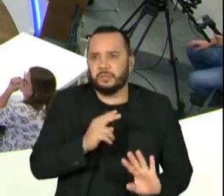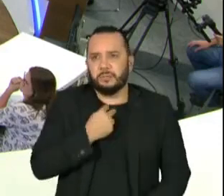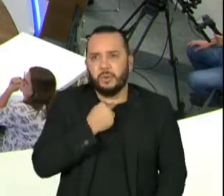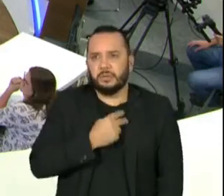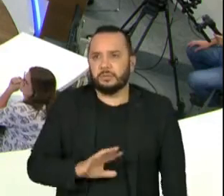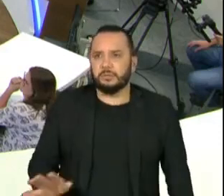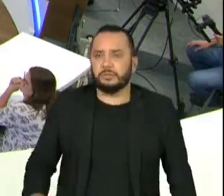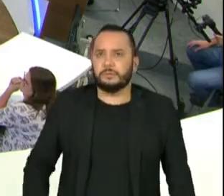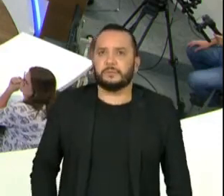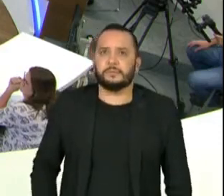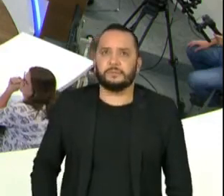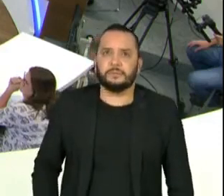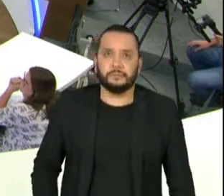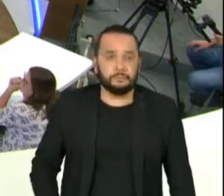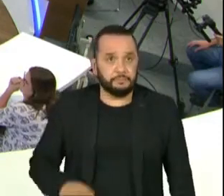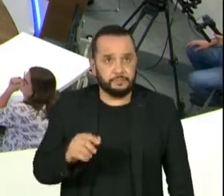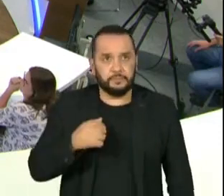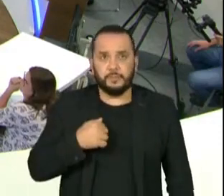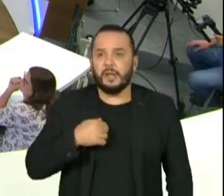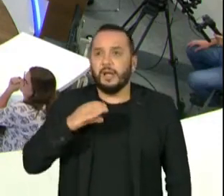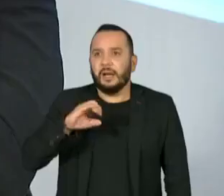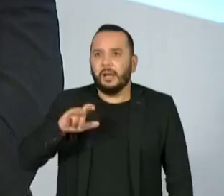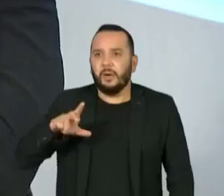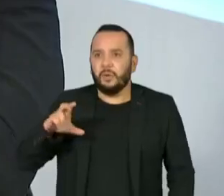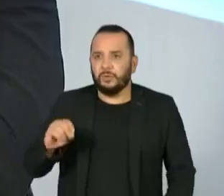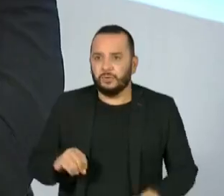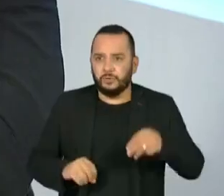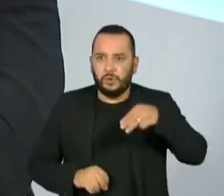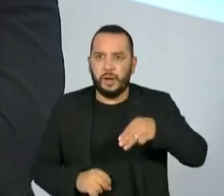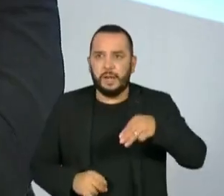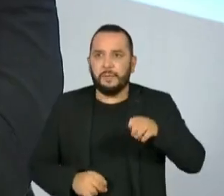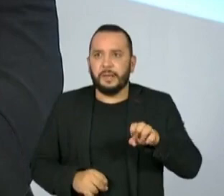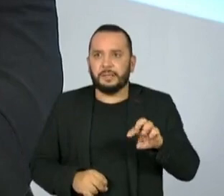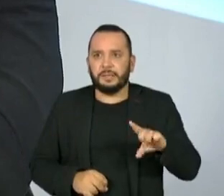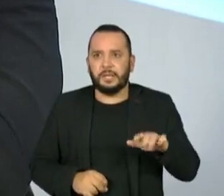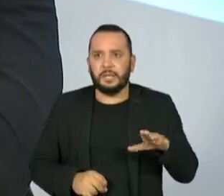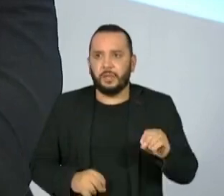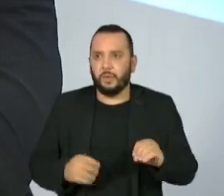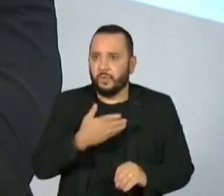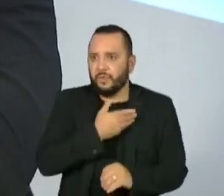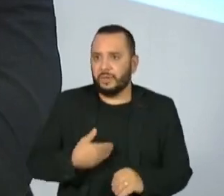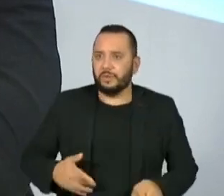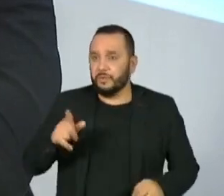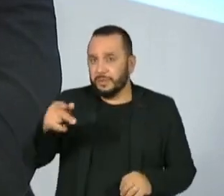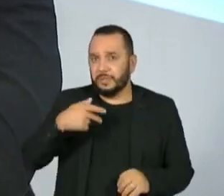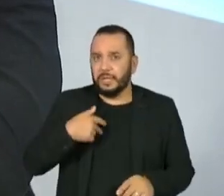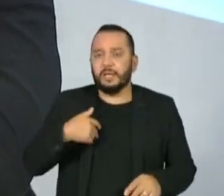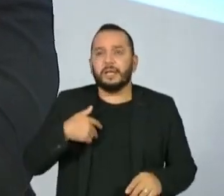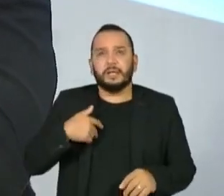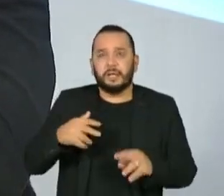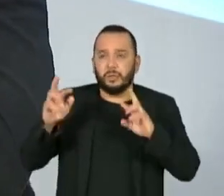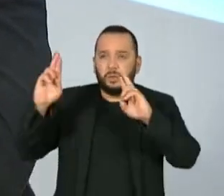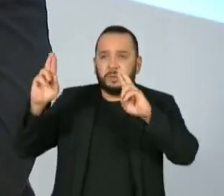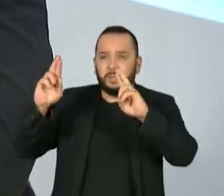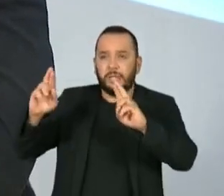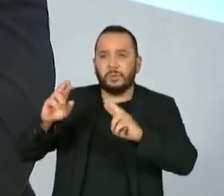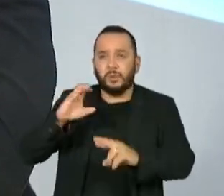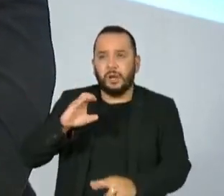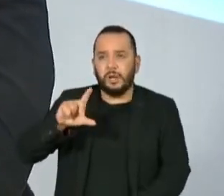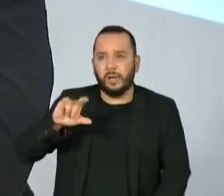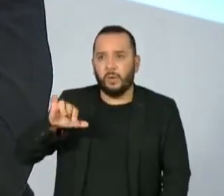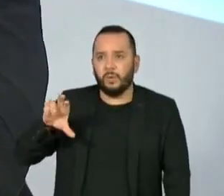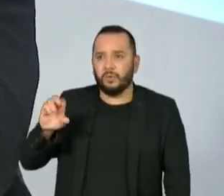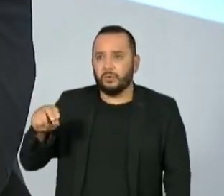O governador Cláudio Castro e o deputado Marcelo Freixo têm a mesma tese, que você está torcendo para o Cláudio Castro vencer porque seria mais